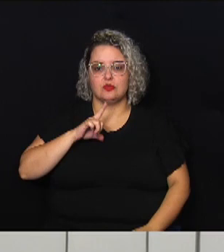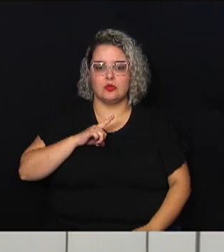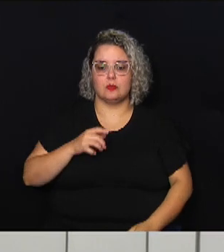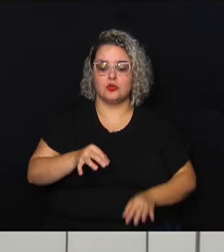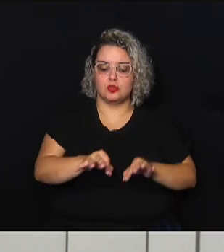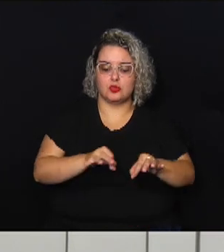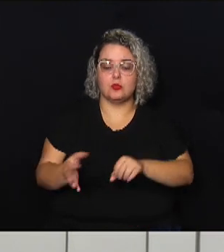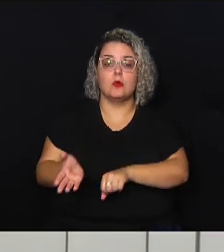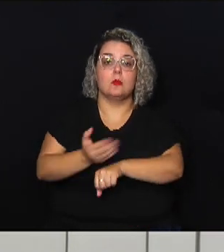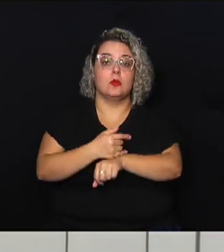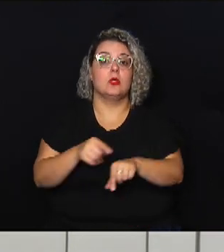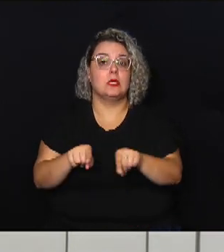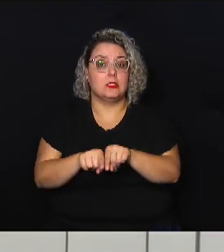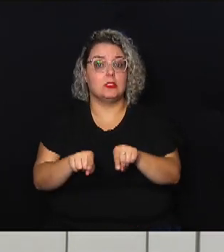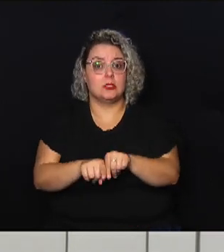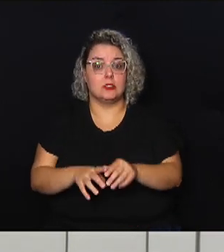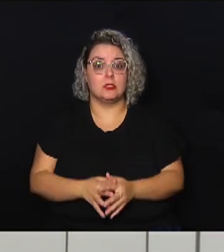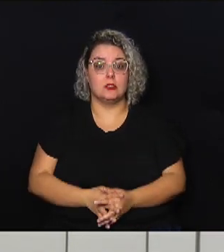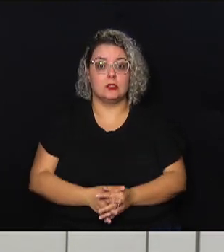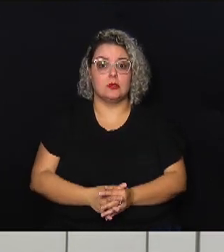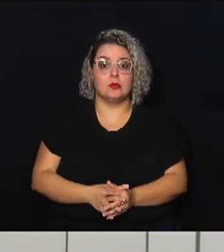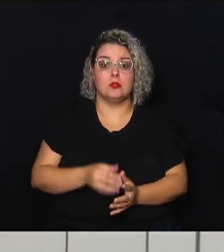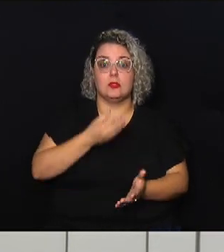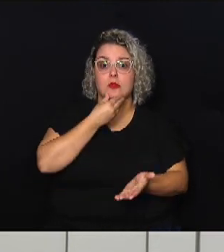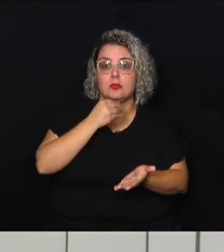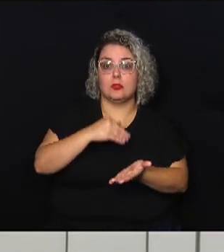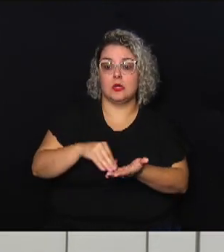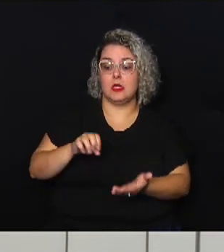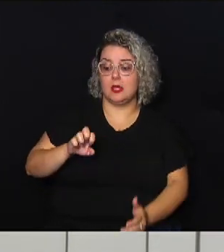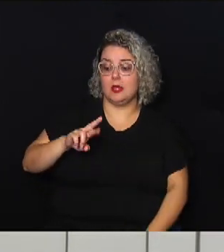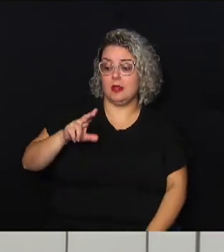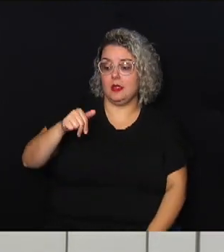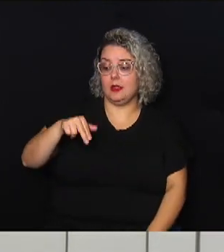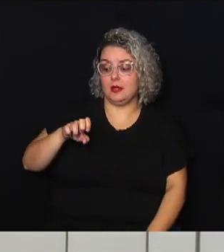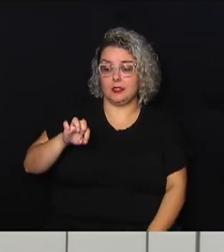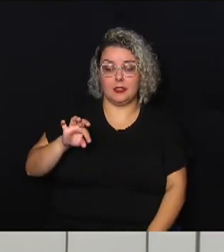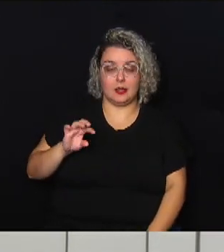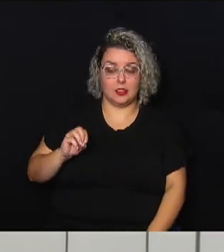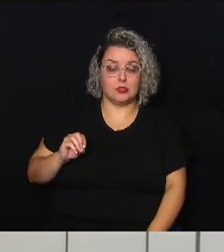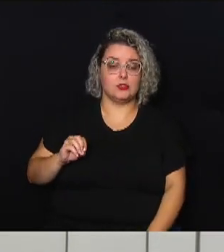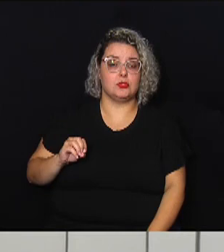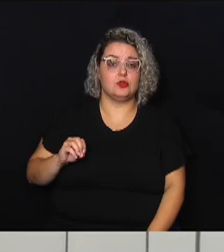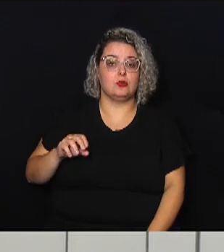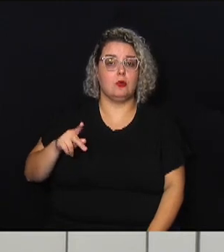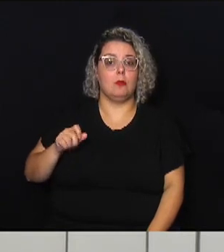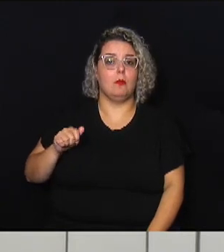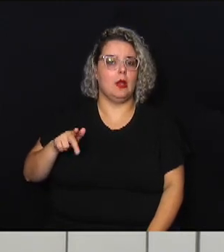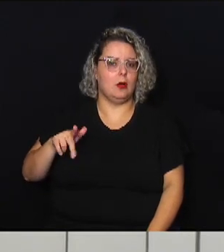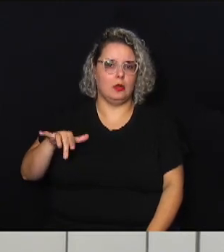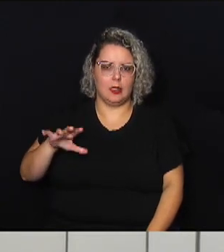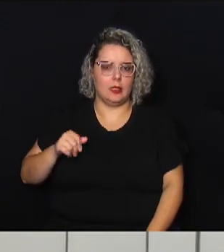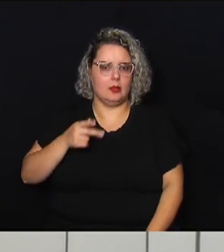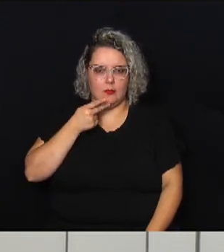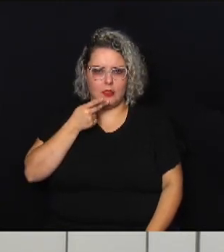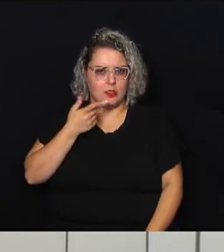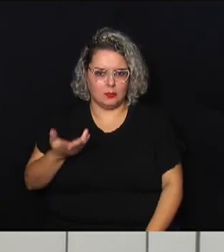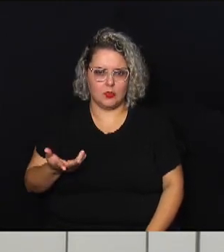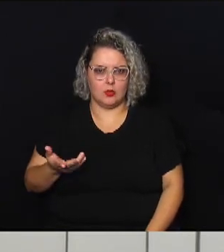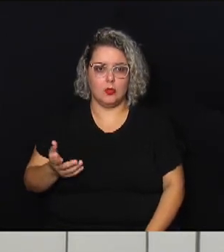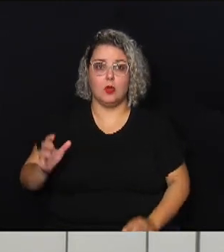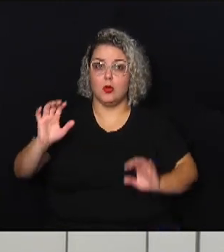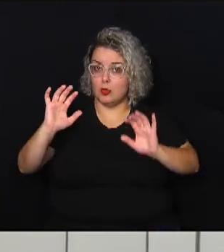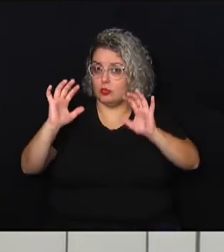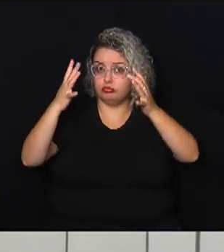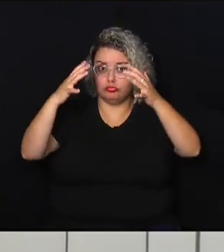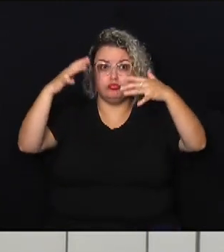anterior também, o secretário Ernesto Paul Lelen falando sobre Campinas, olha, os eventos climáticos estão